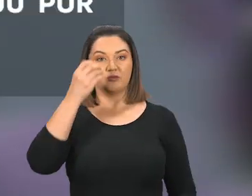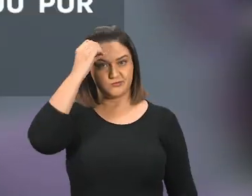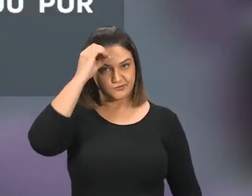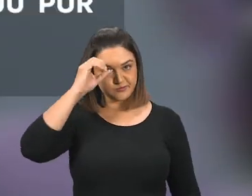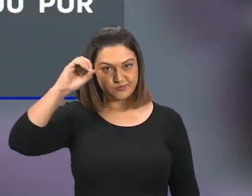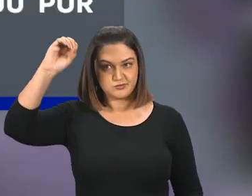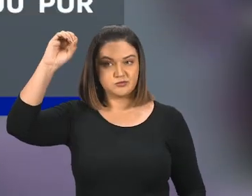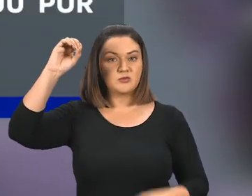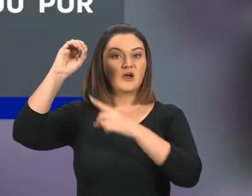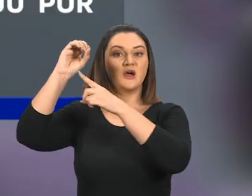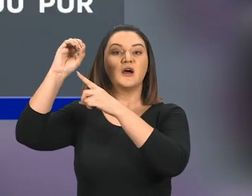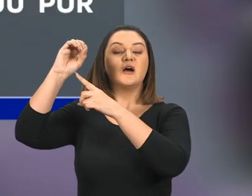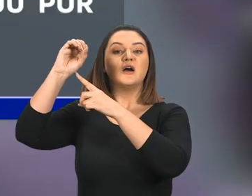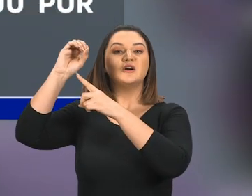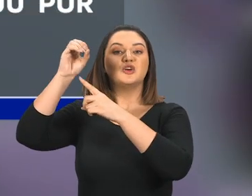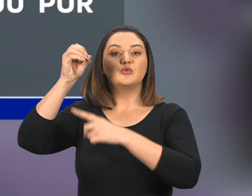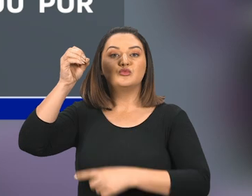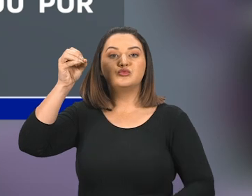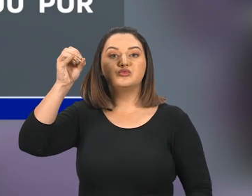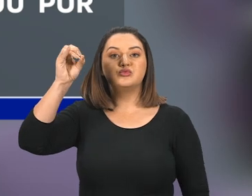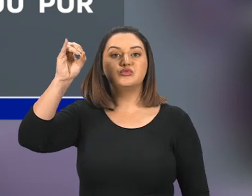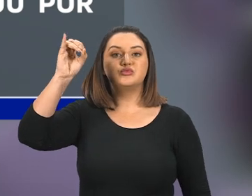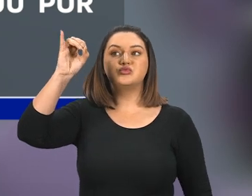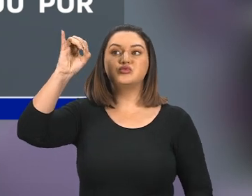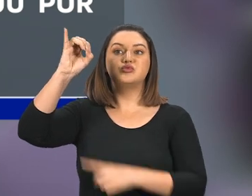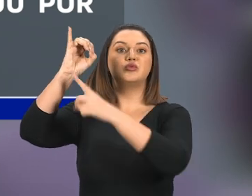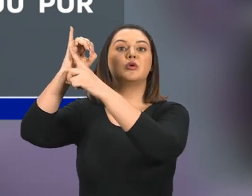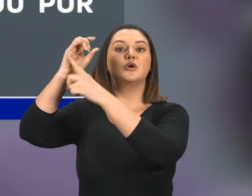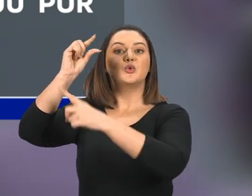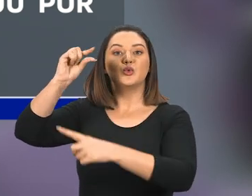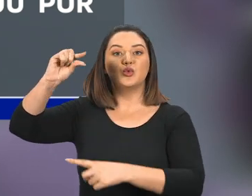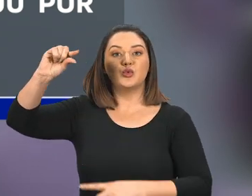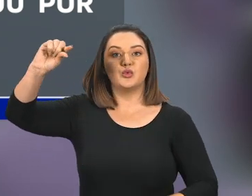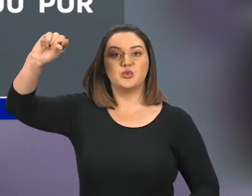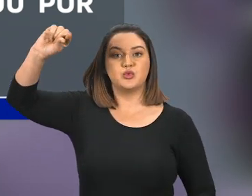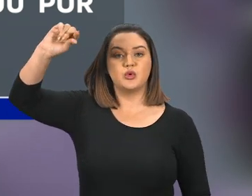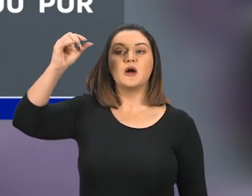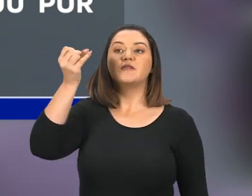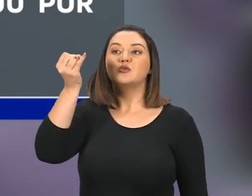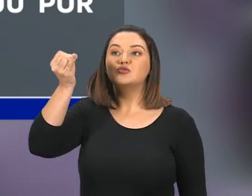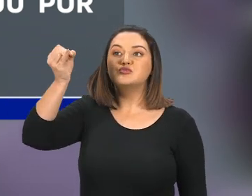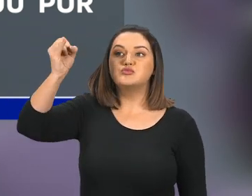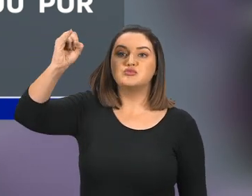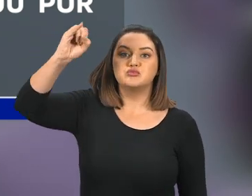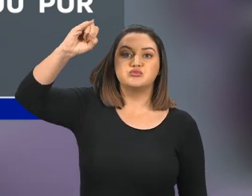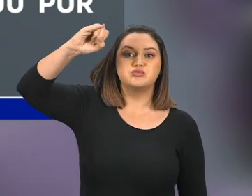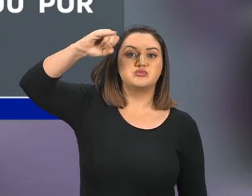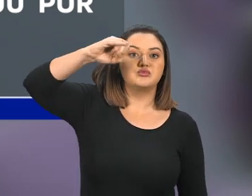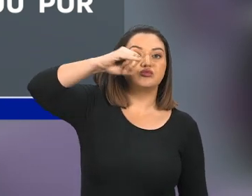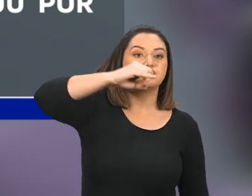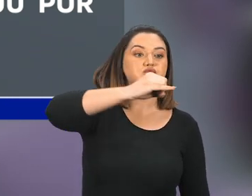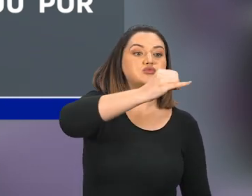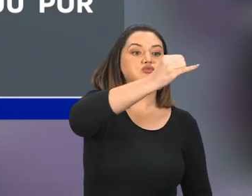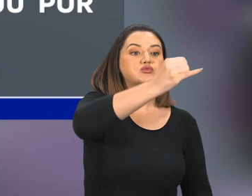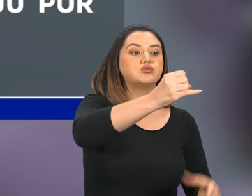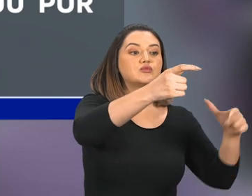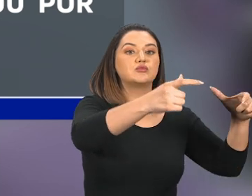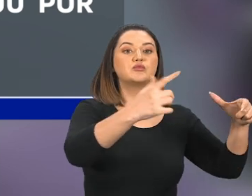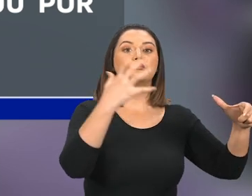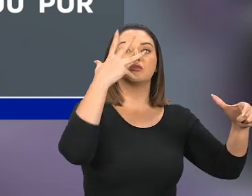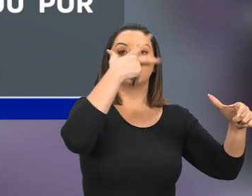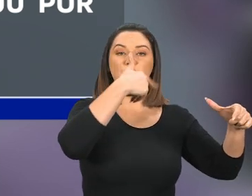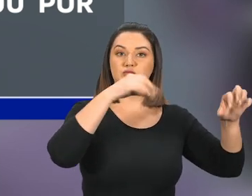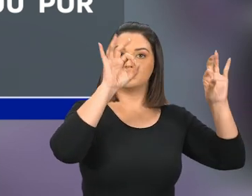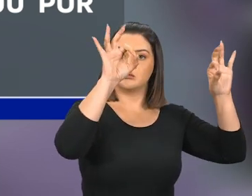De um dos chifres, Saiu um chifre pequeno, E se tornou muito forte para o sul, Para o oriente e para a terra gloriosa. Verso 10,